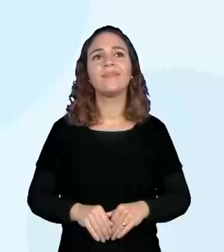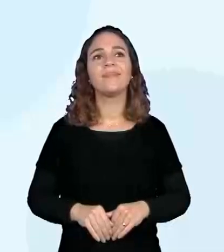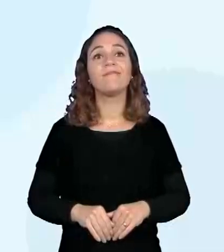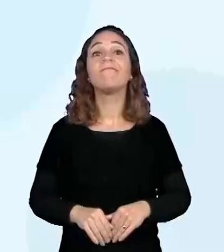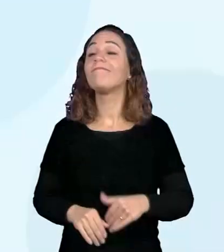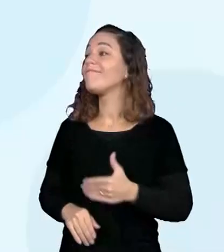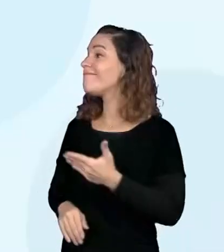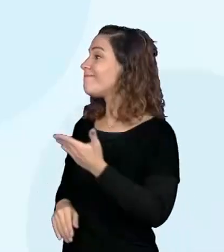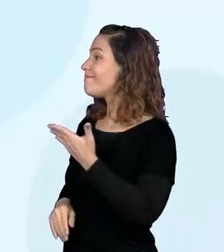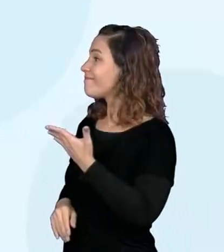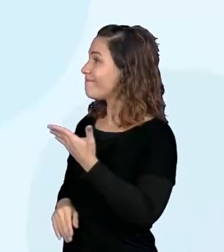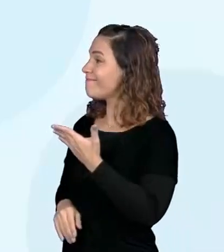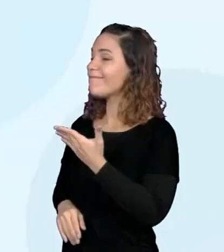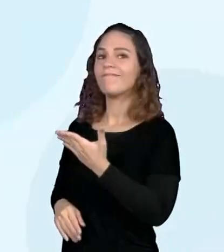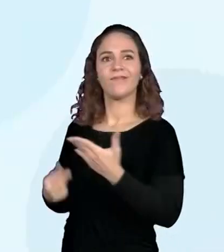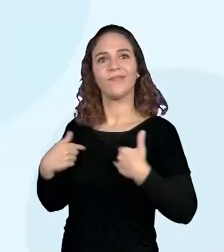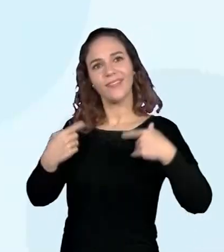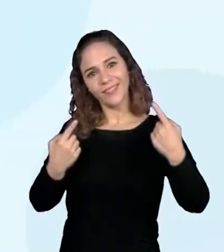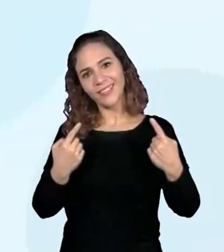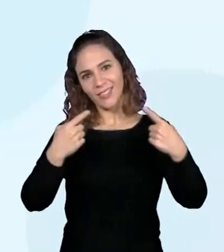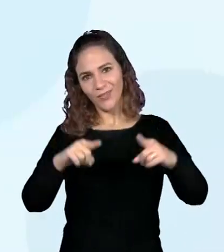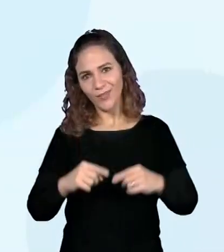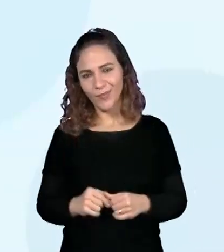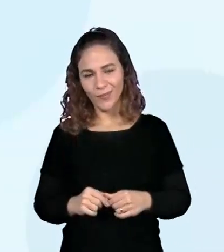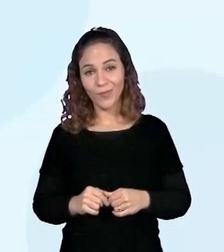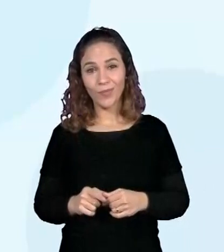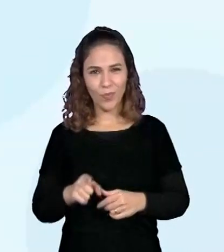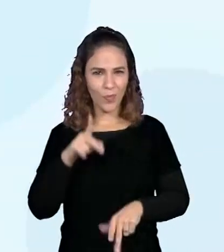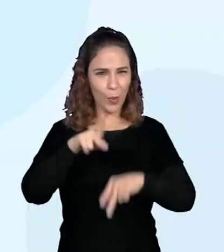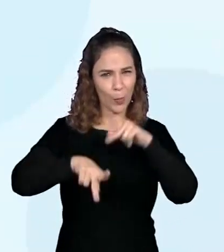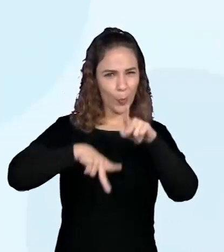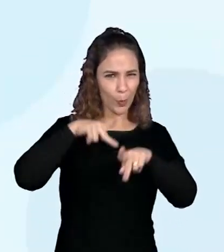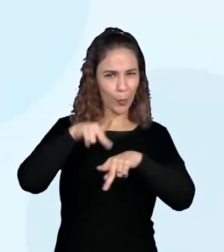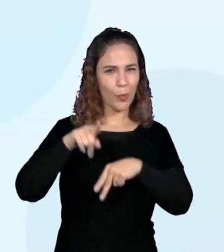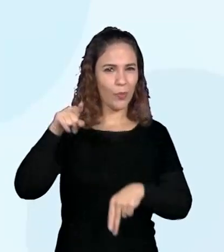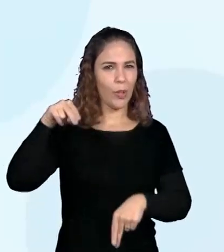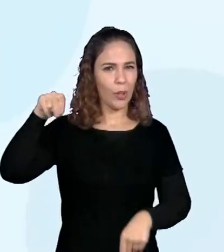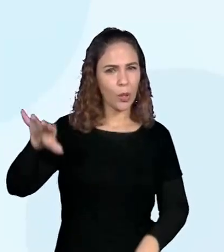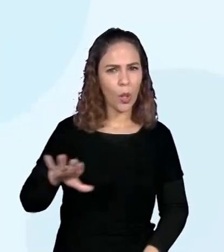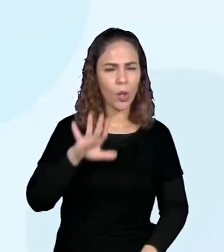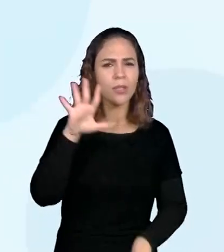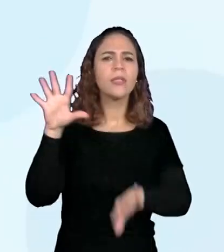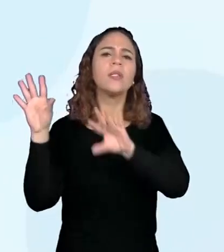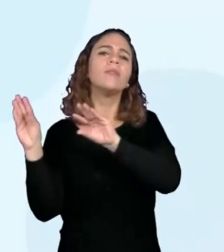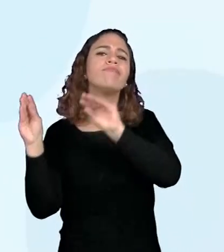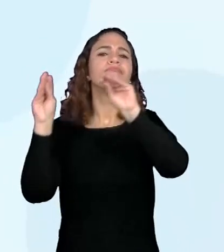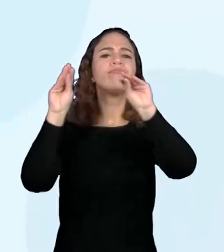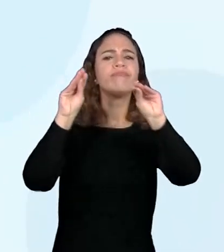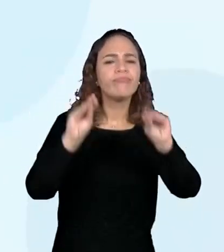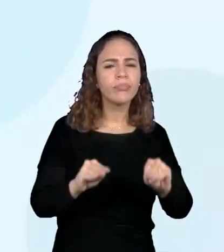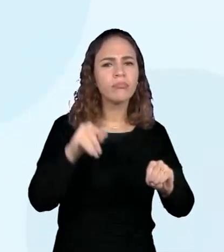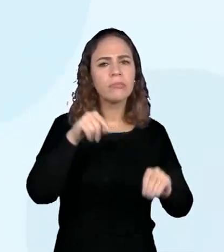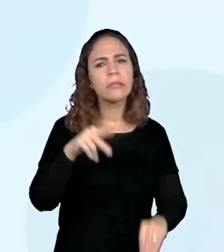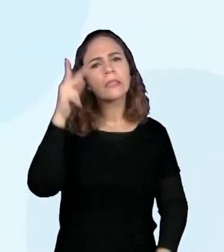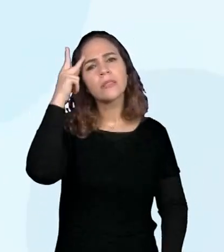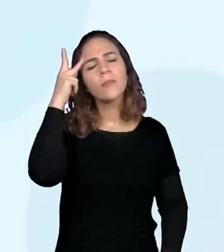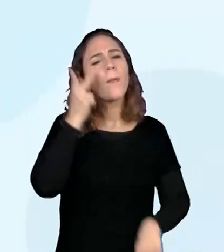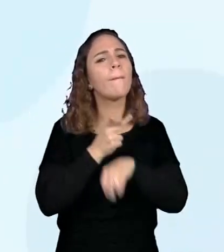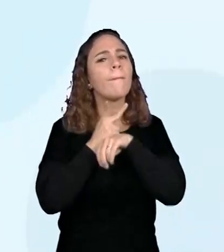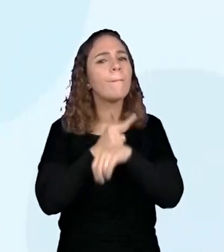Vou deixar para vocês aí um desafio. O povo nordestino migrou para o Estado de São Paulo à procura do quê?